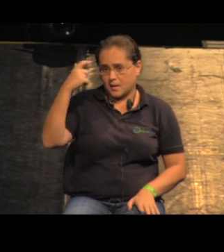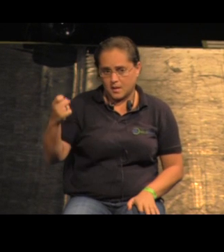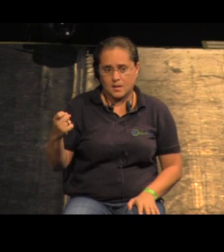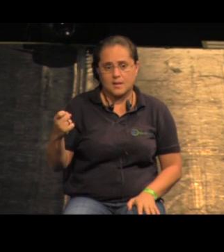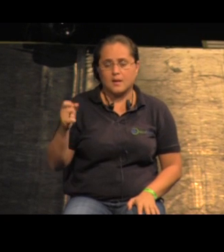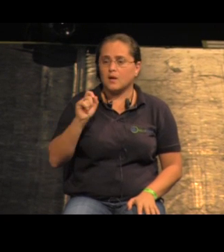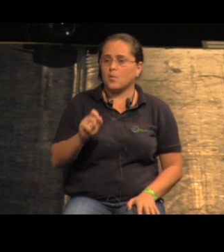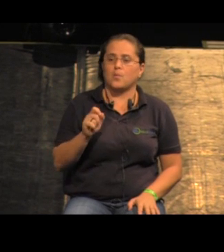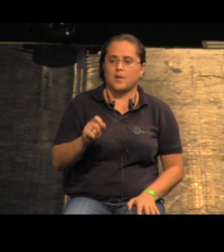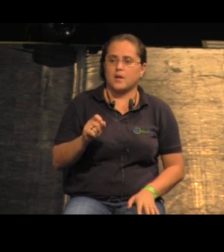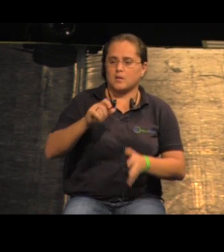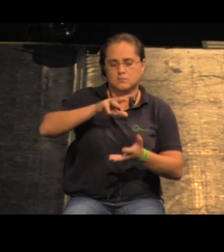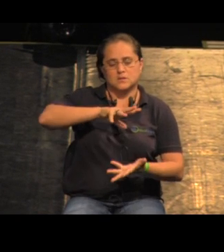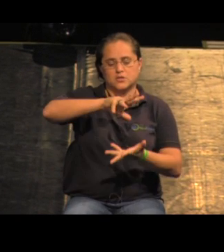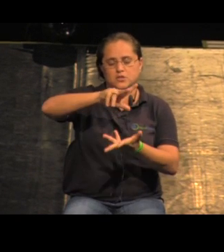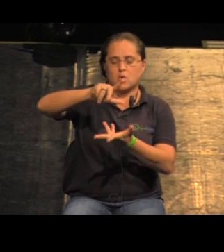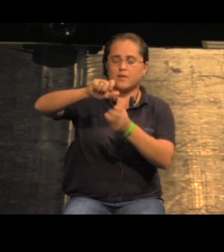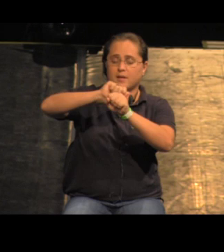forma, uma geometria tão clara